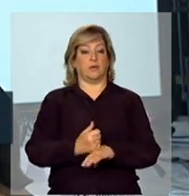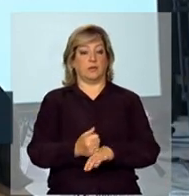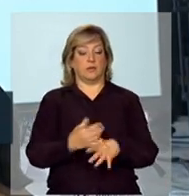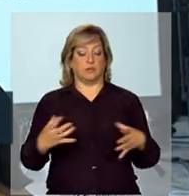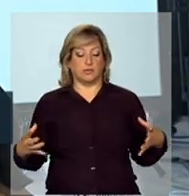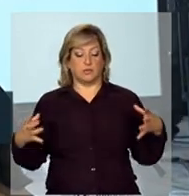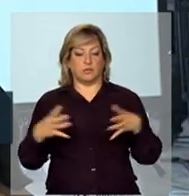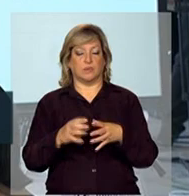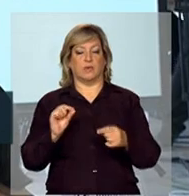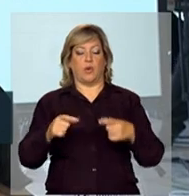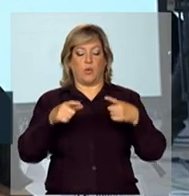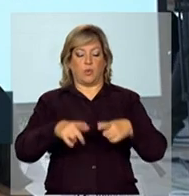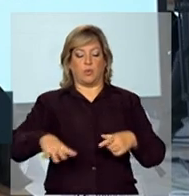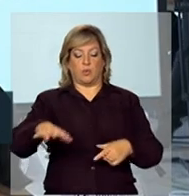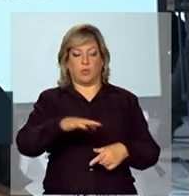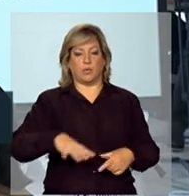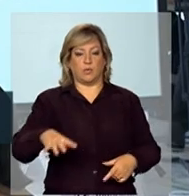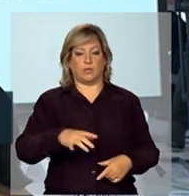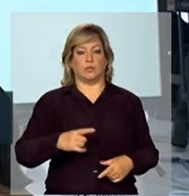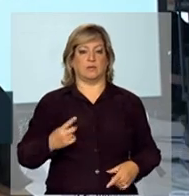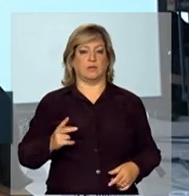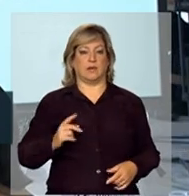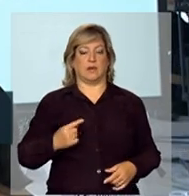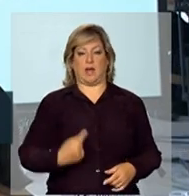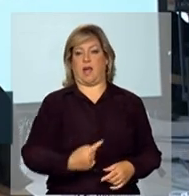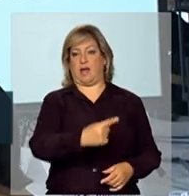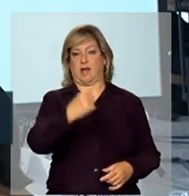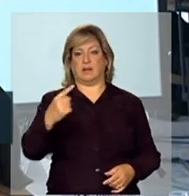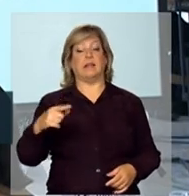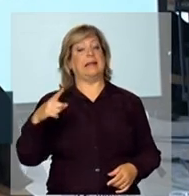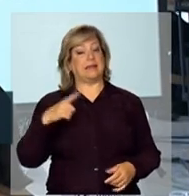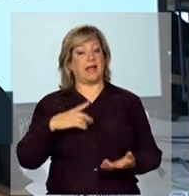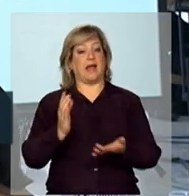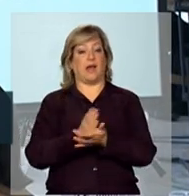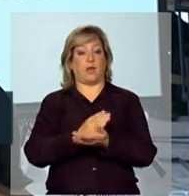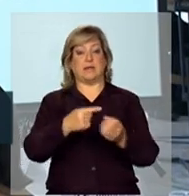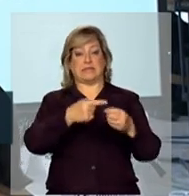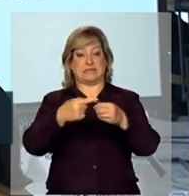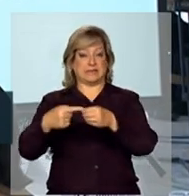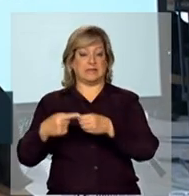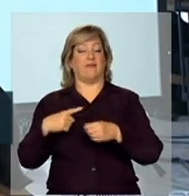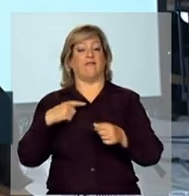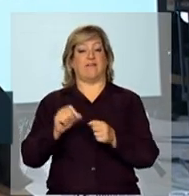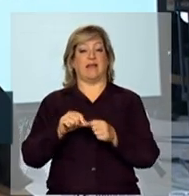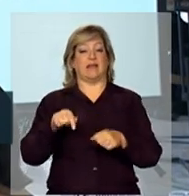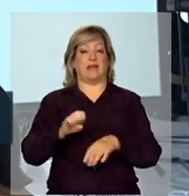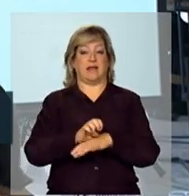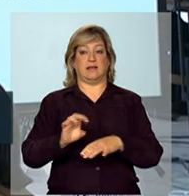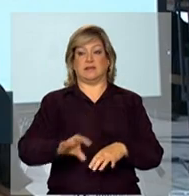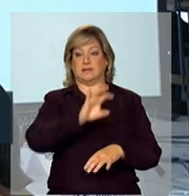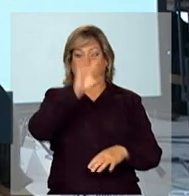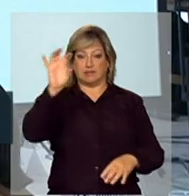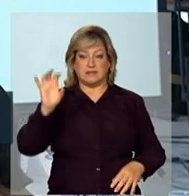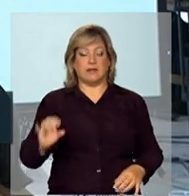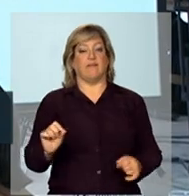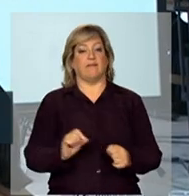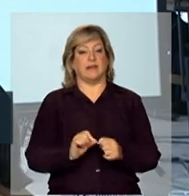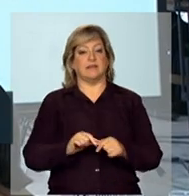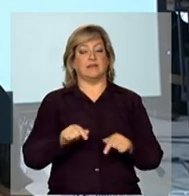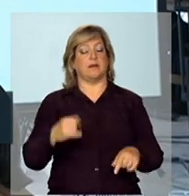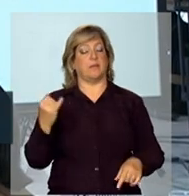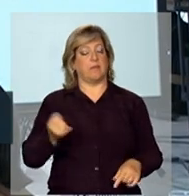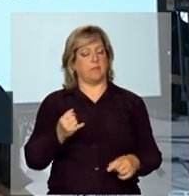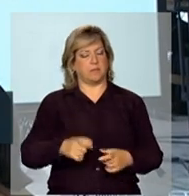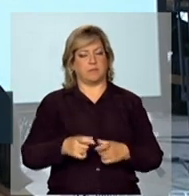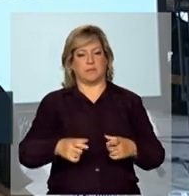região a região. Tem cidade que está fazendo isso, tem Estado que está fazendo isso, e é cada vez importante que isso aconteça cada vez mais.